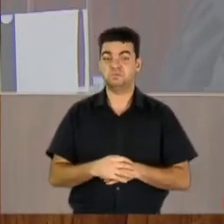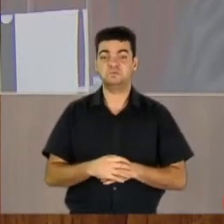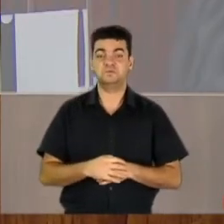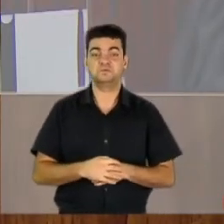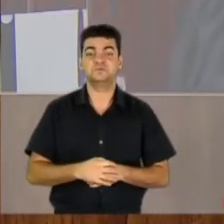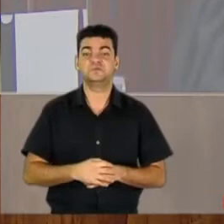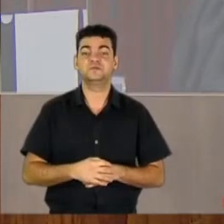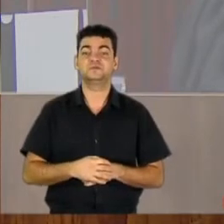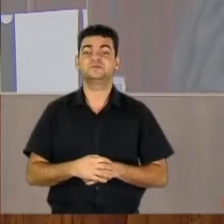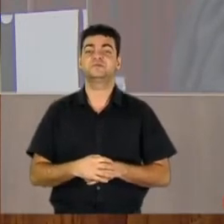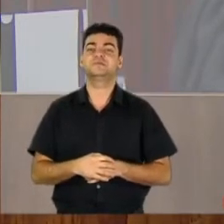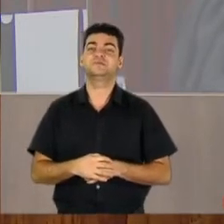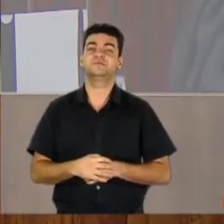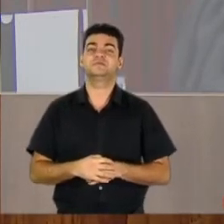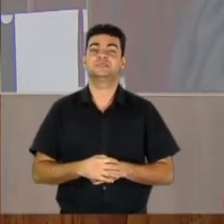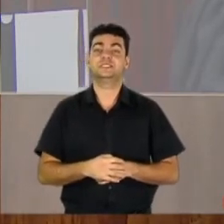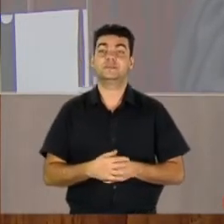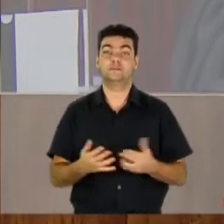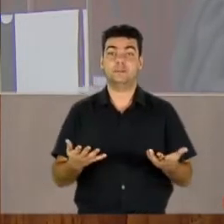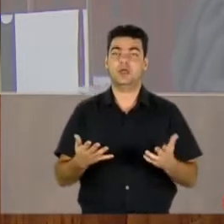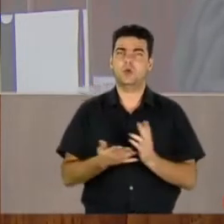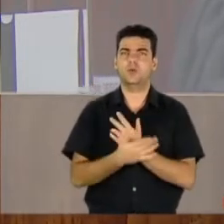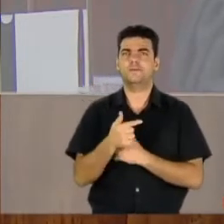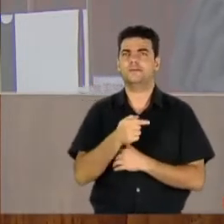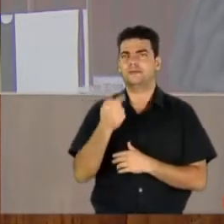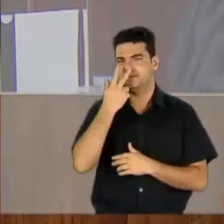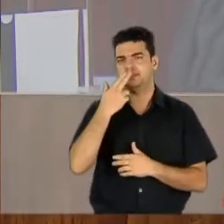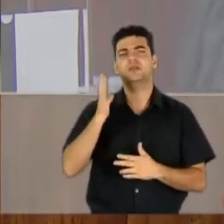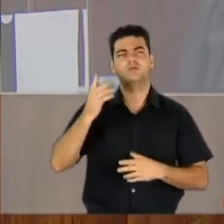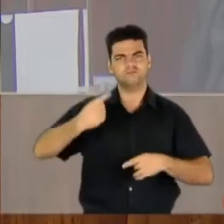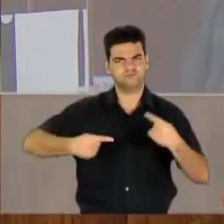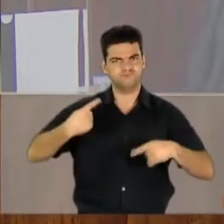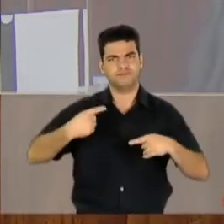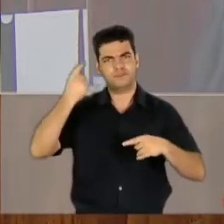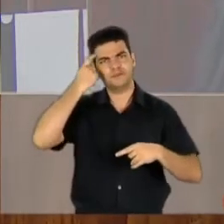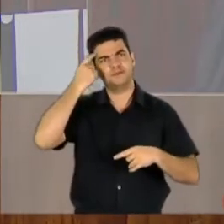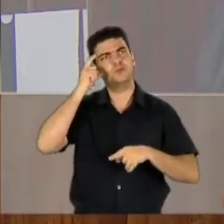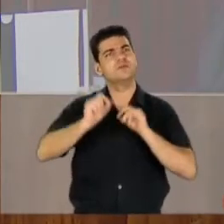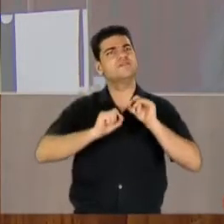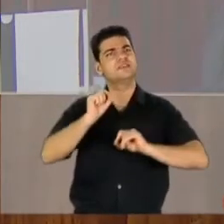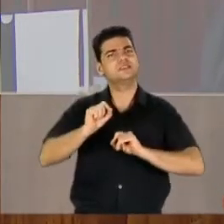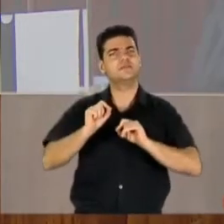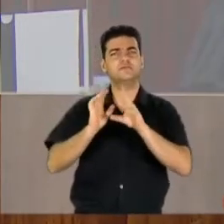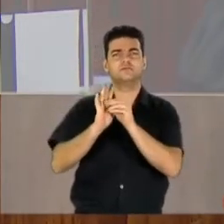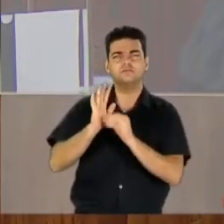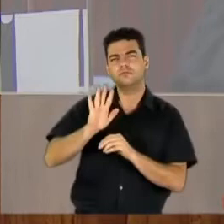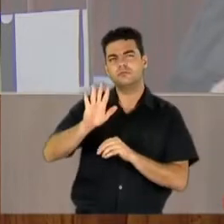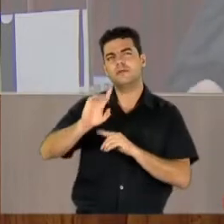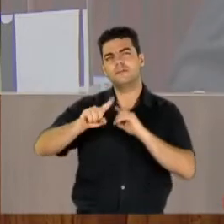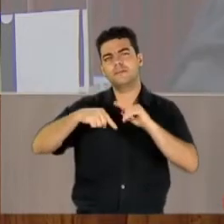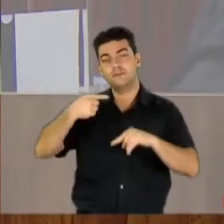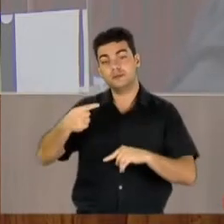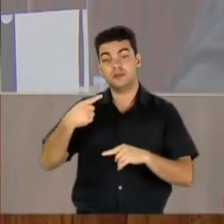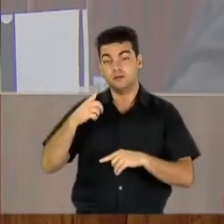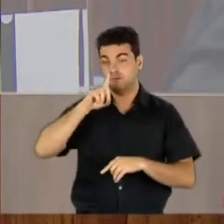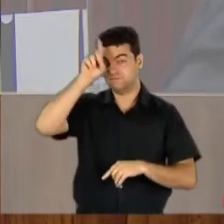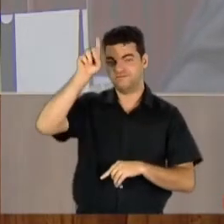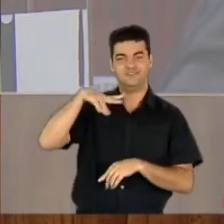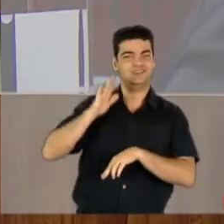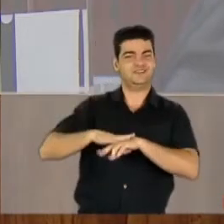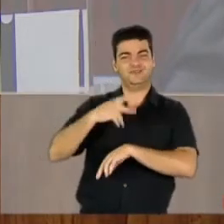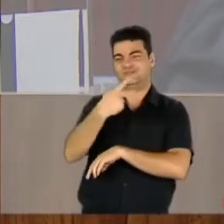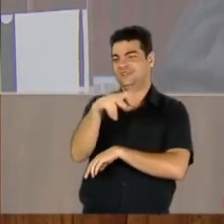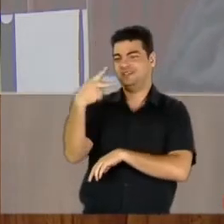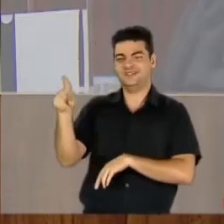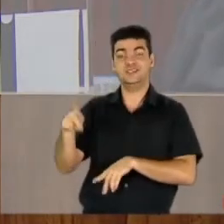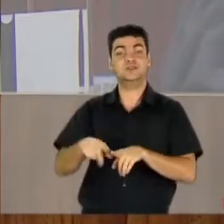Luciano Zufo. Durante algumas semanas nós discutimos ideias, mas a criatividade, a